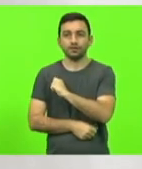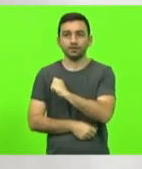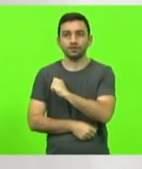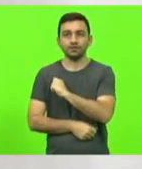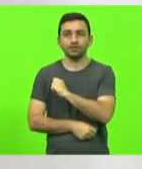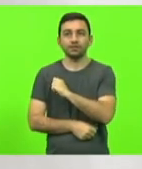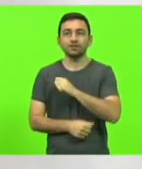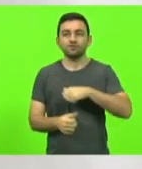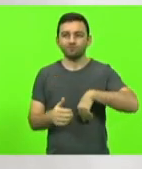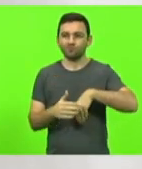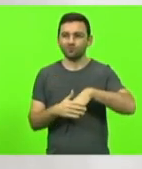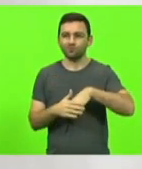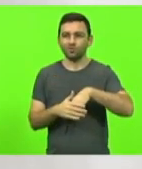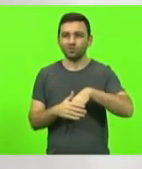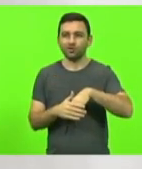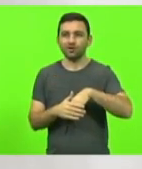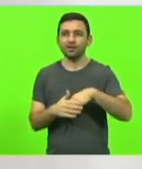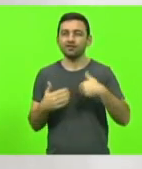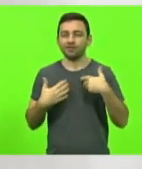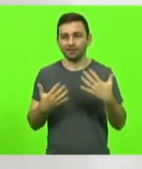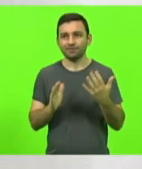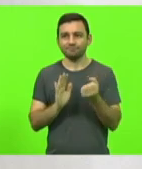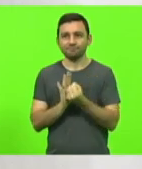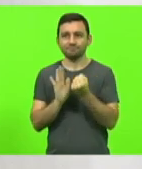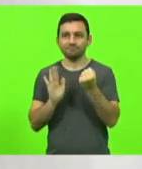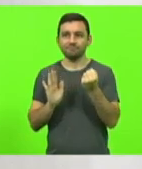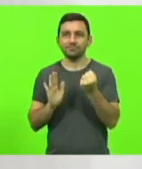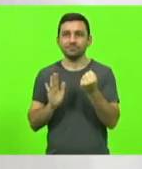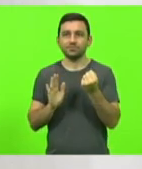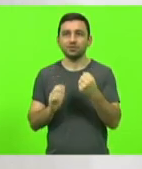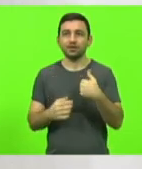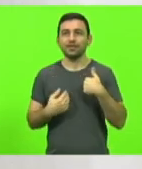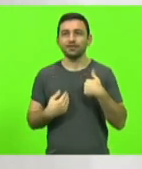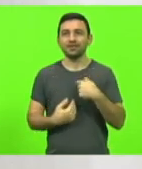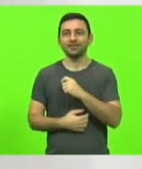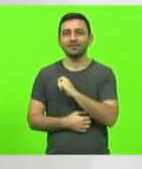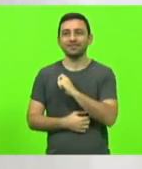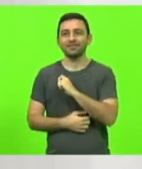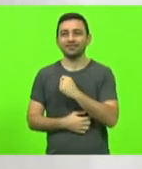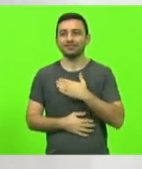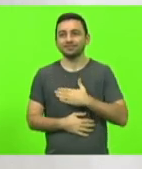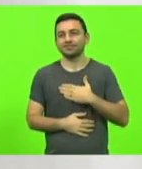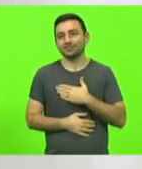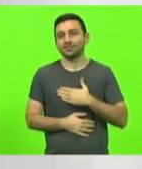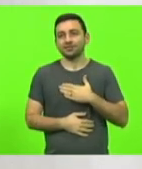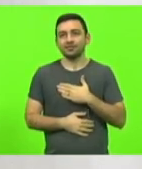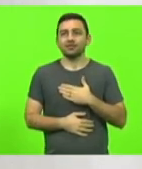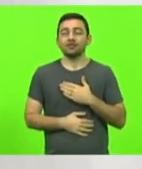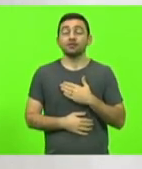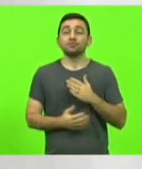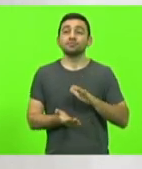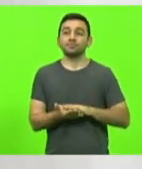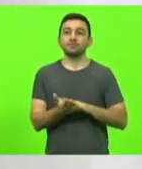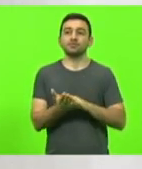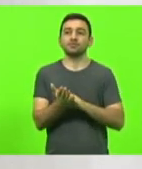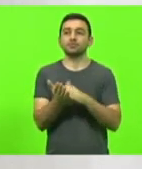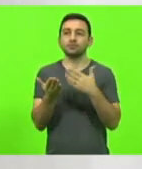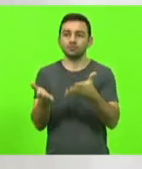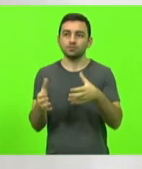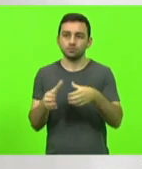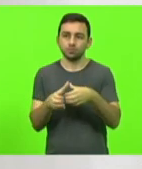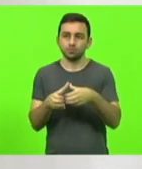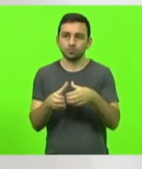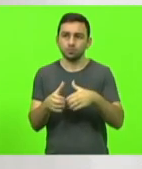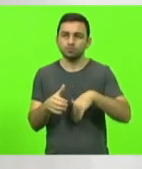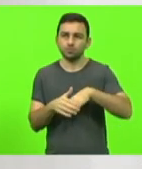Então, eu queria aqui deixar meu registro aqui, sou havaiano, e queria deixar aqui os parabéns ao Havaí e também